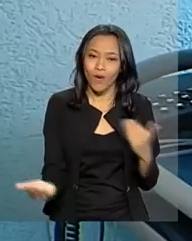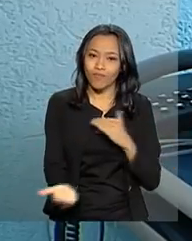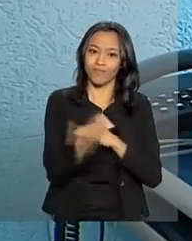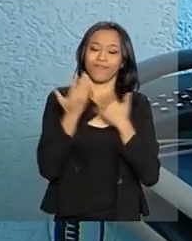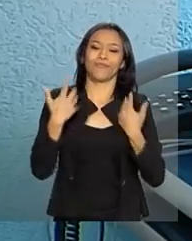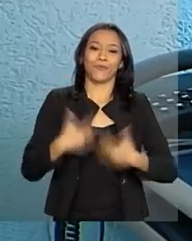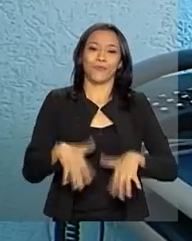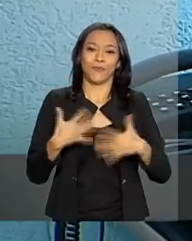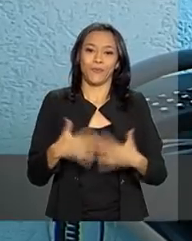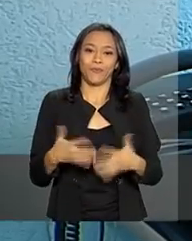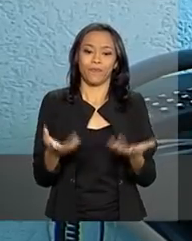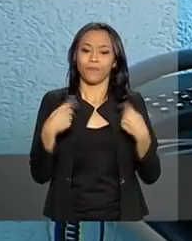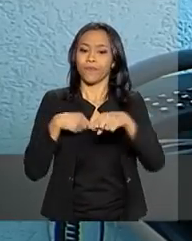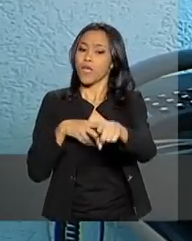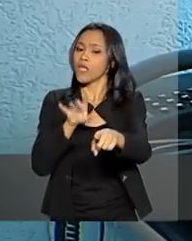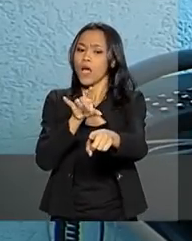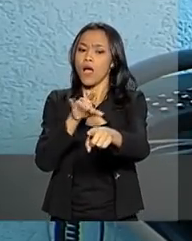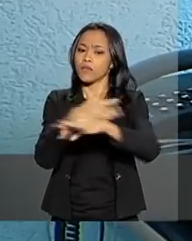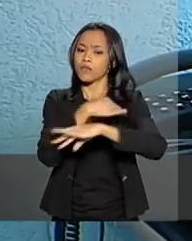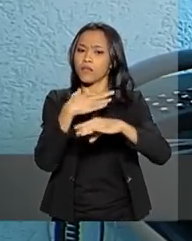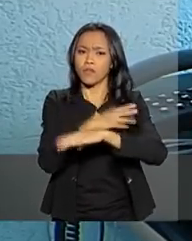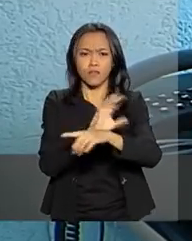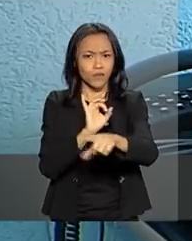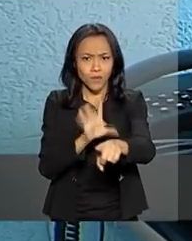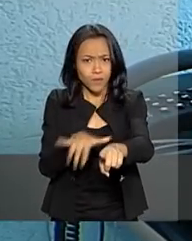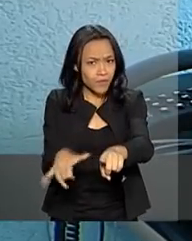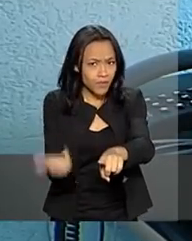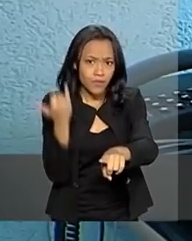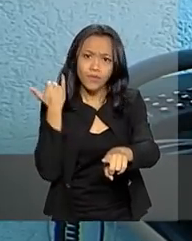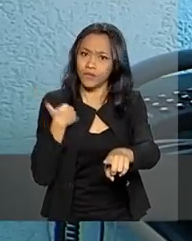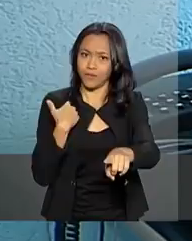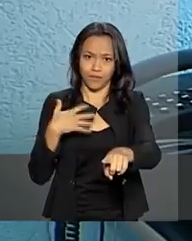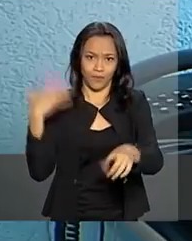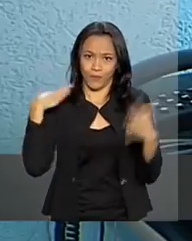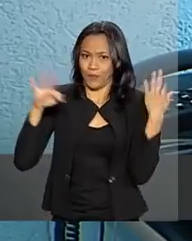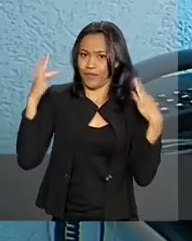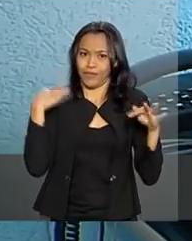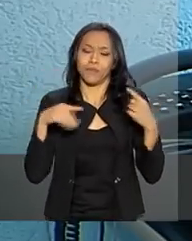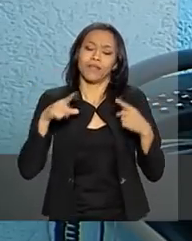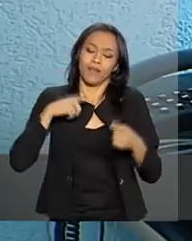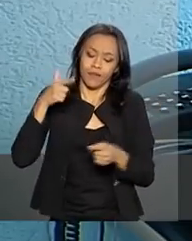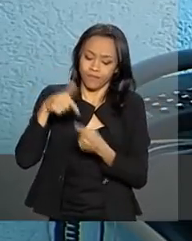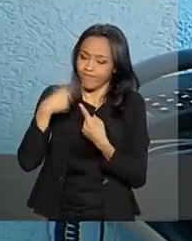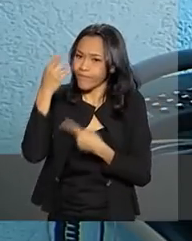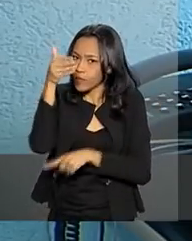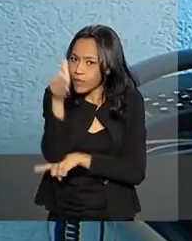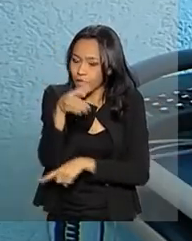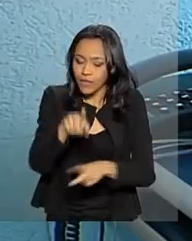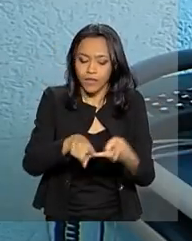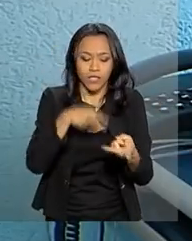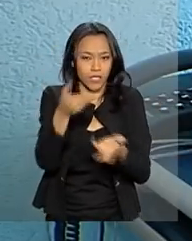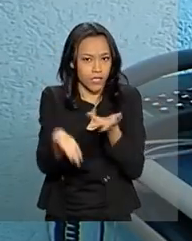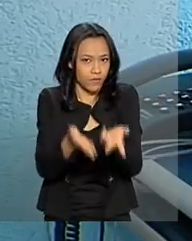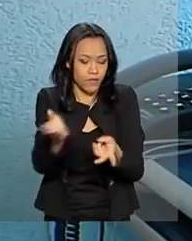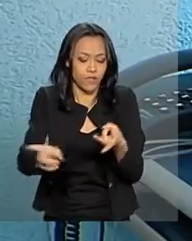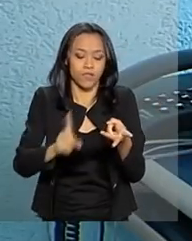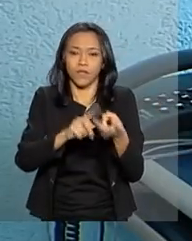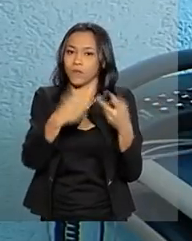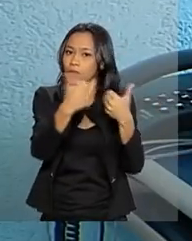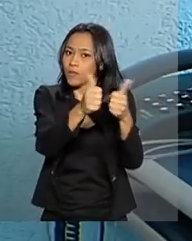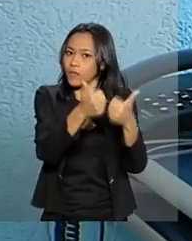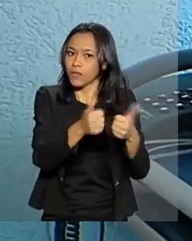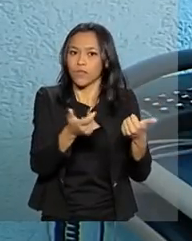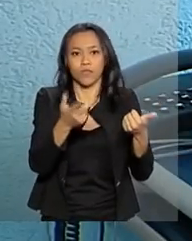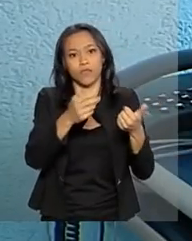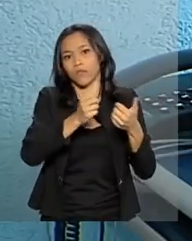cidade não só aproveita o turista na agência de viagem. Tem hospedagem, tem serviços, tem transporte, tem